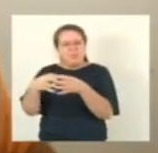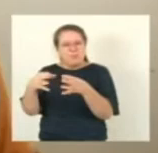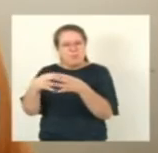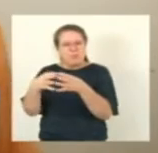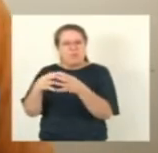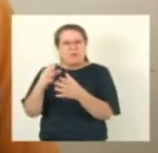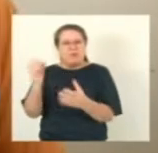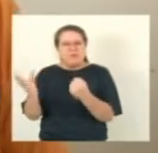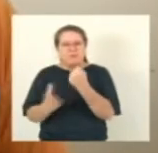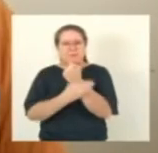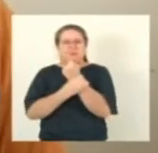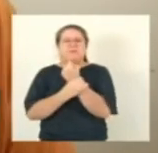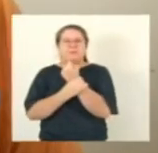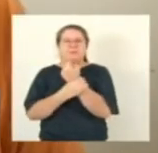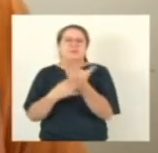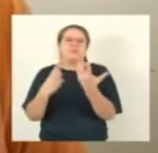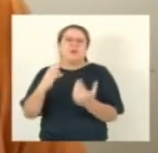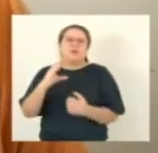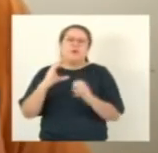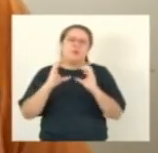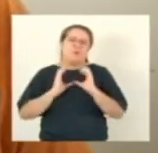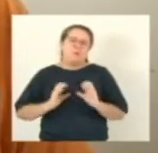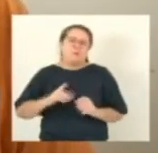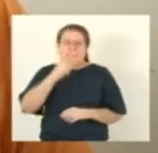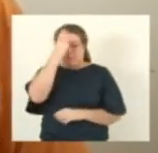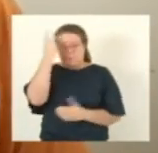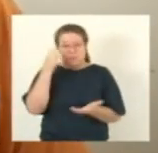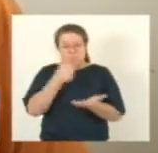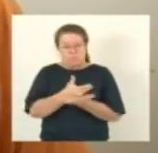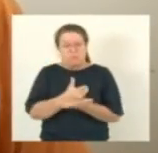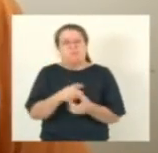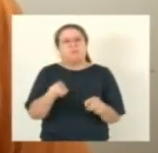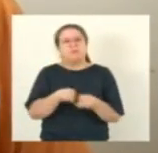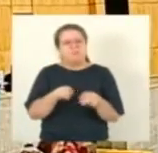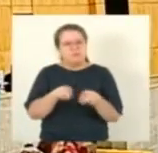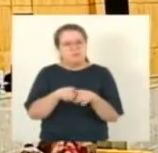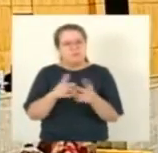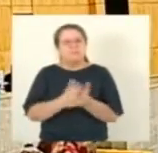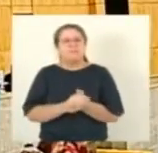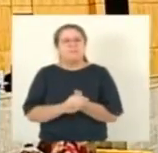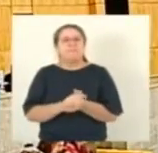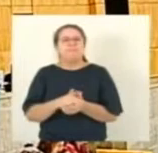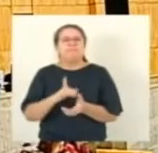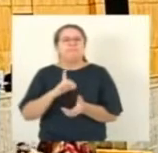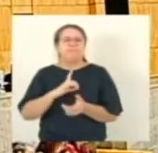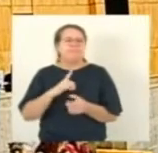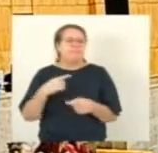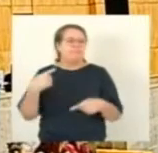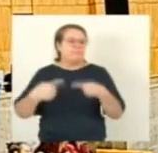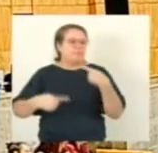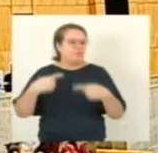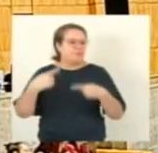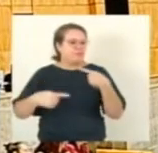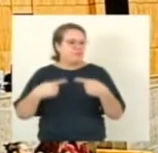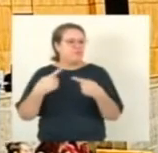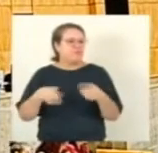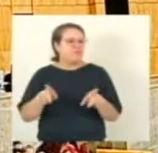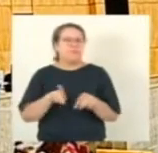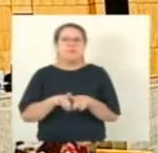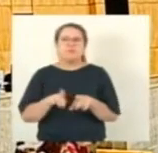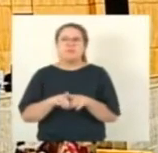e também na comissão de finanças em discussão o meu relatório gostaria de discutir presidente rapidamente